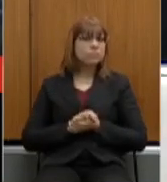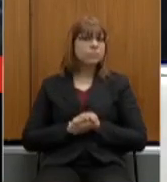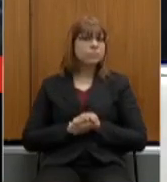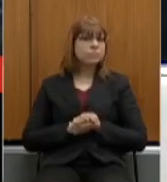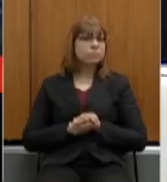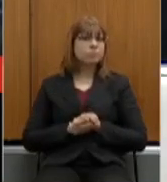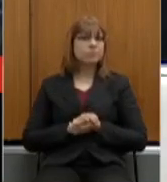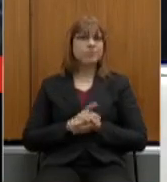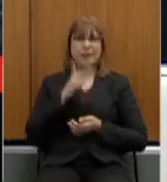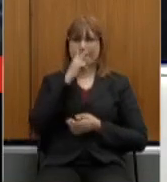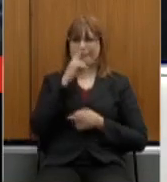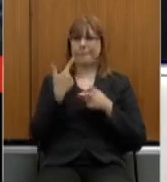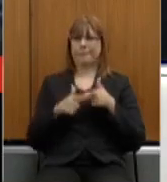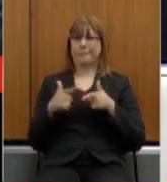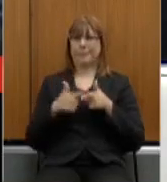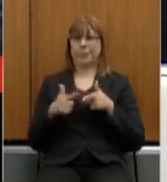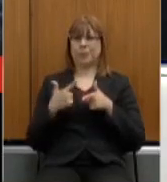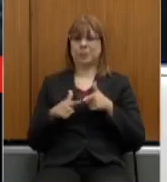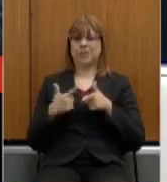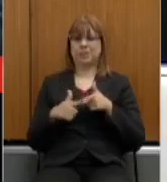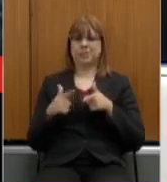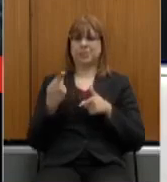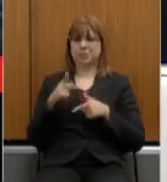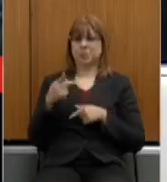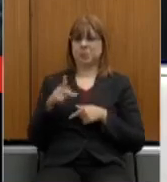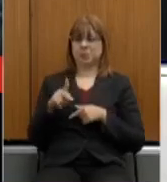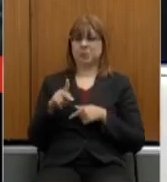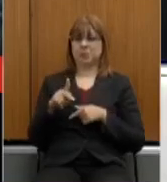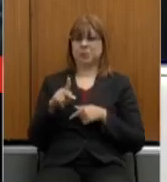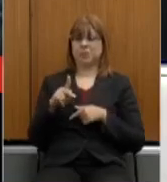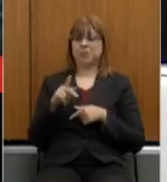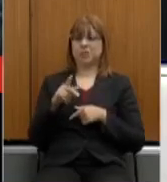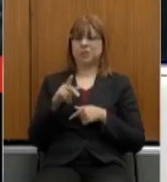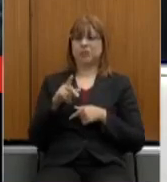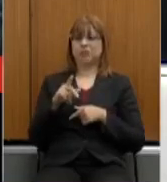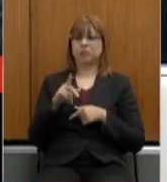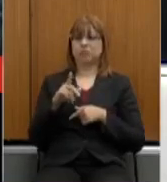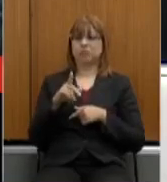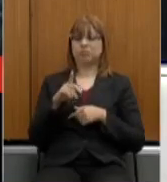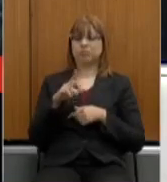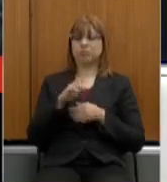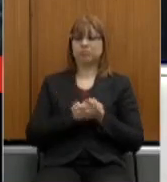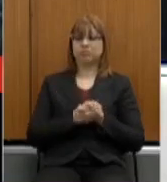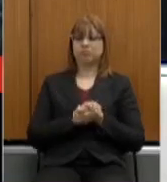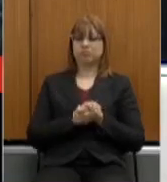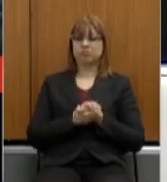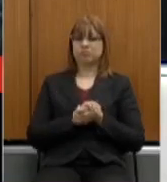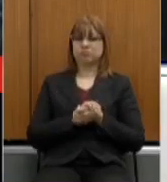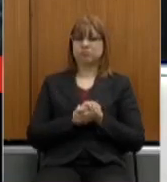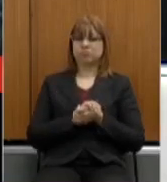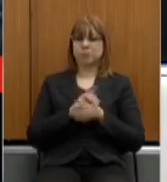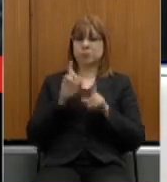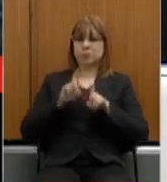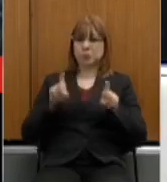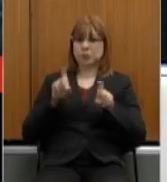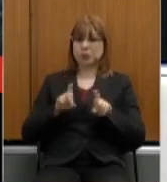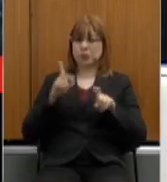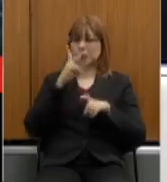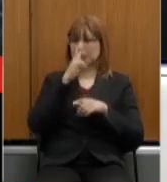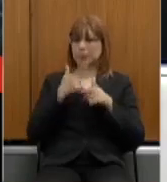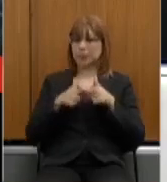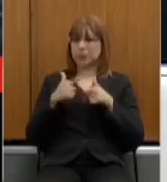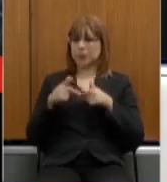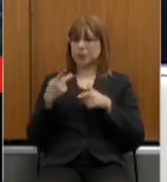parece que existe algum problema Eduardo na sua microfone aí de saída do seu da sua máquina parece que ela que está com